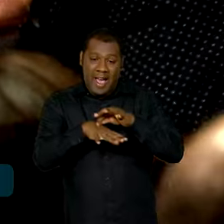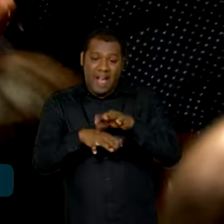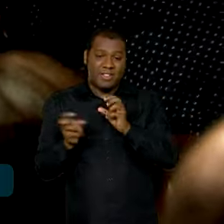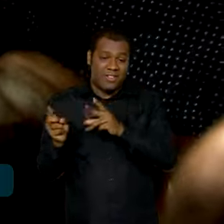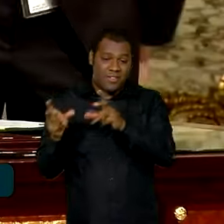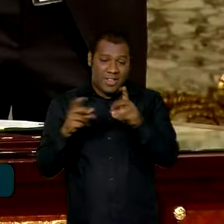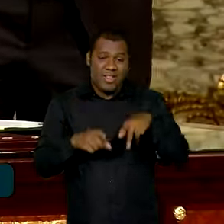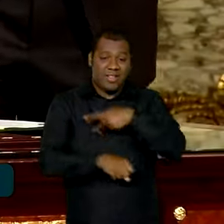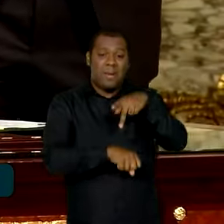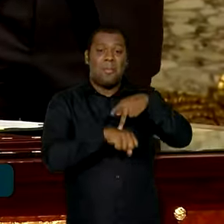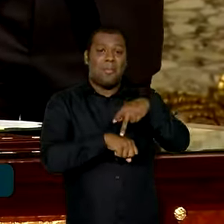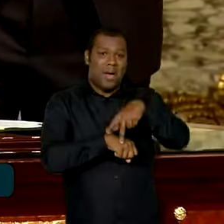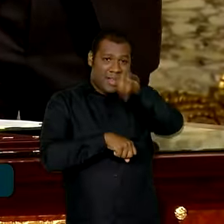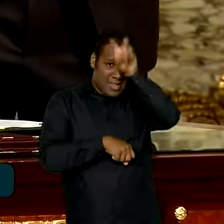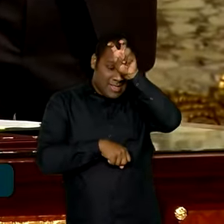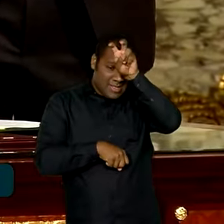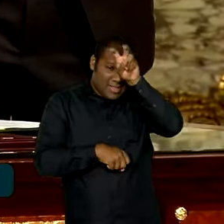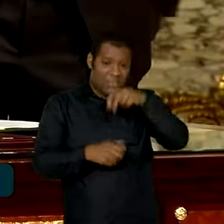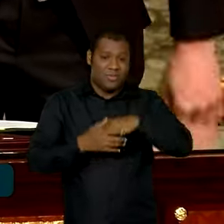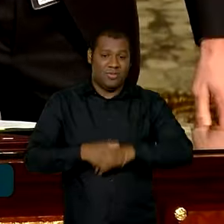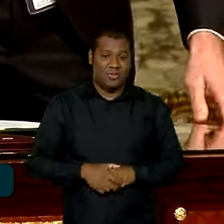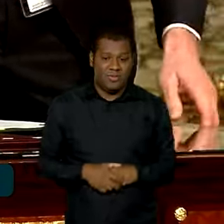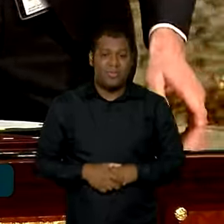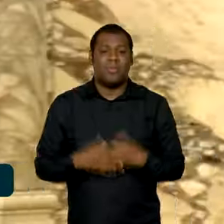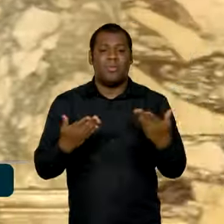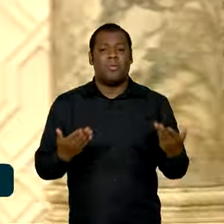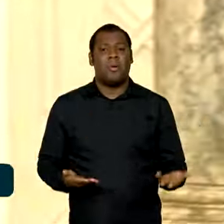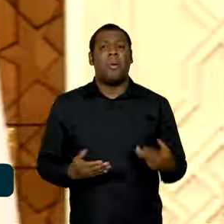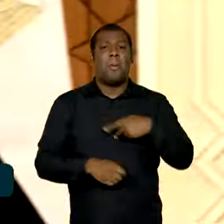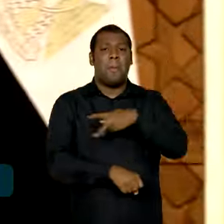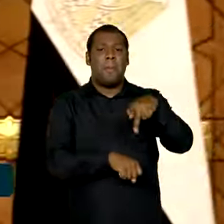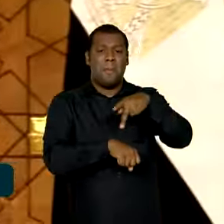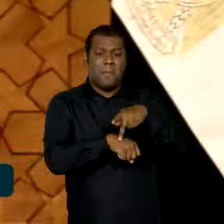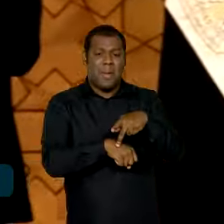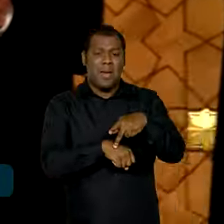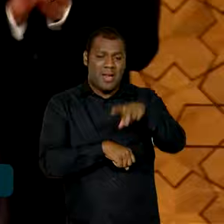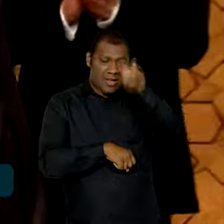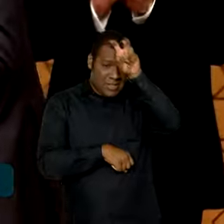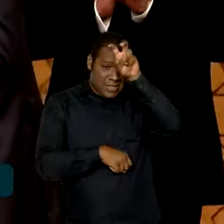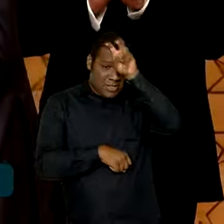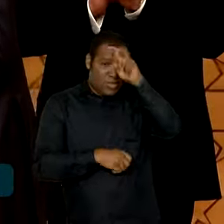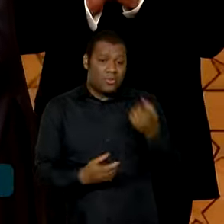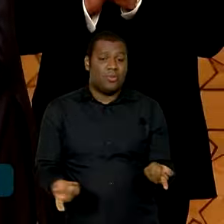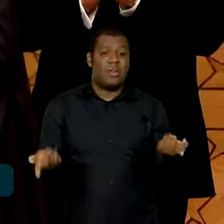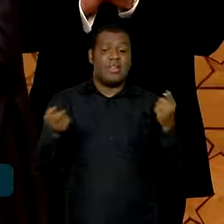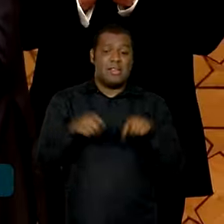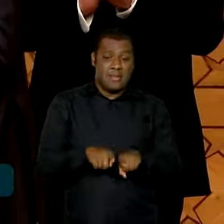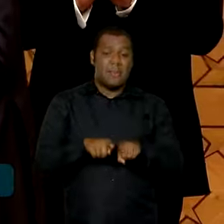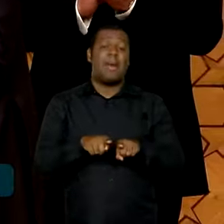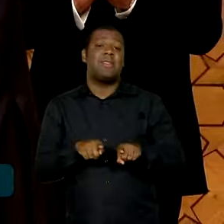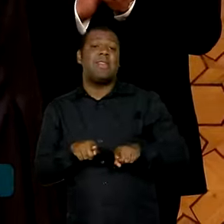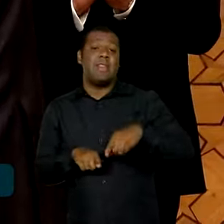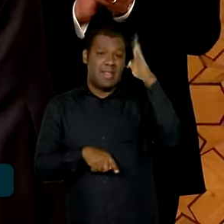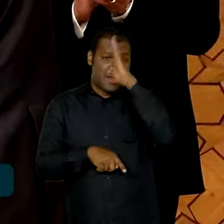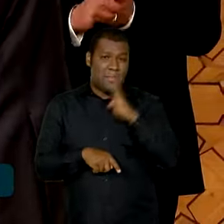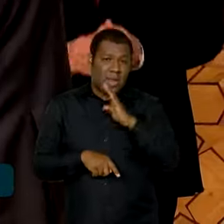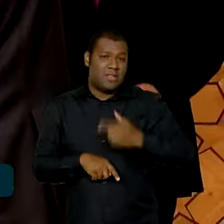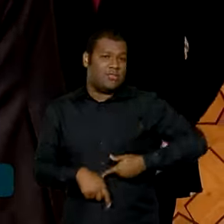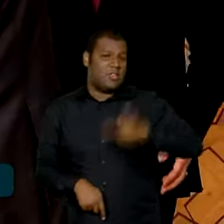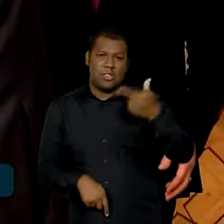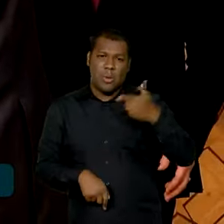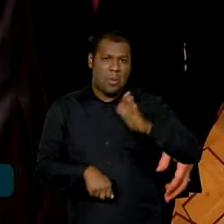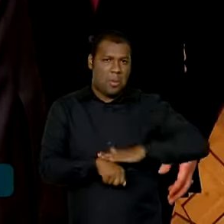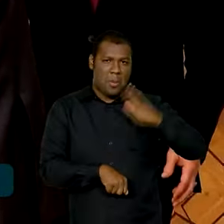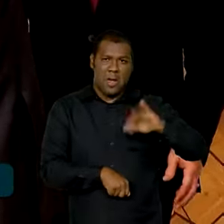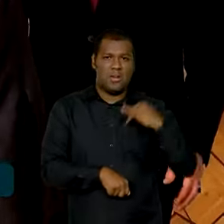e recuperação de terras. O país é atualmente o segundo maior parceiro comercial do Brasil na África. O